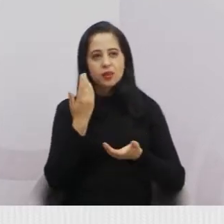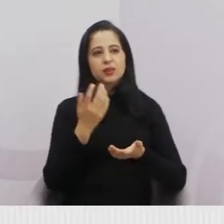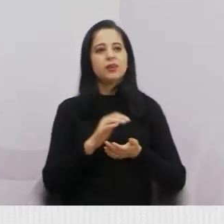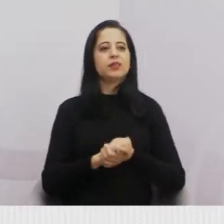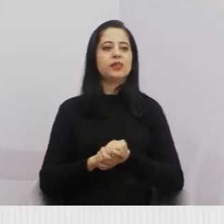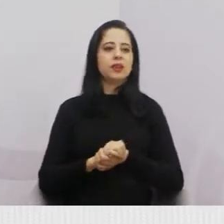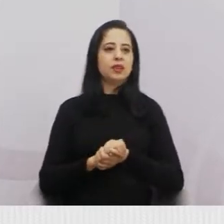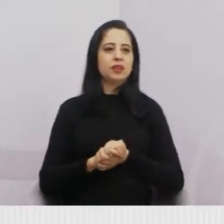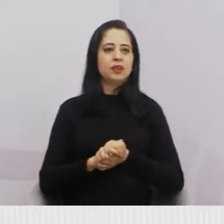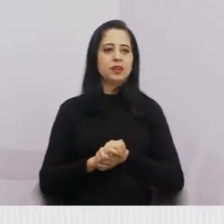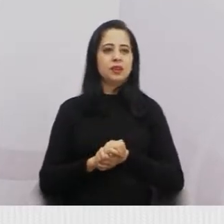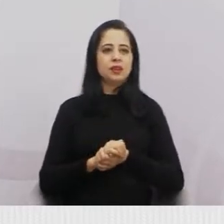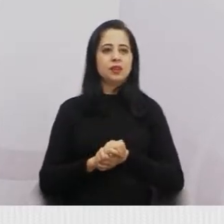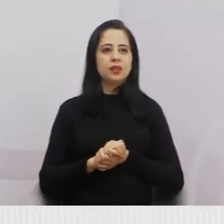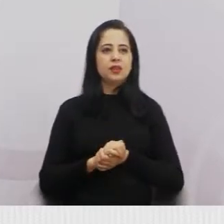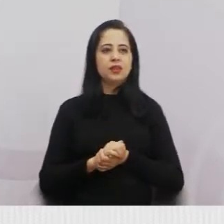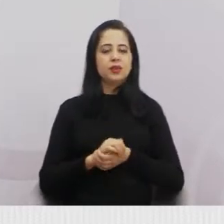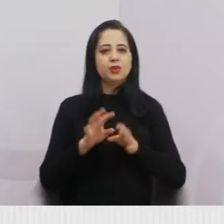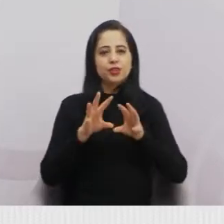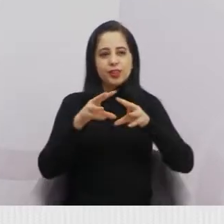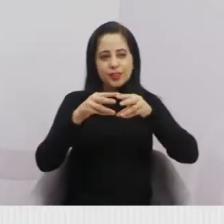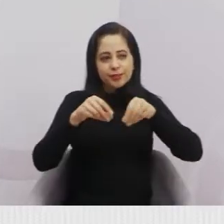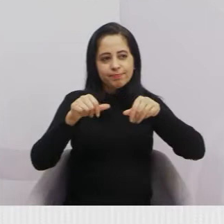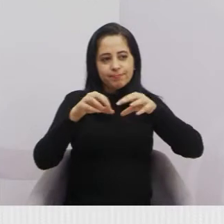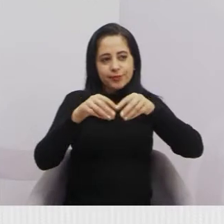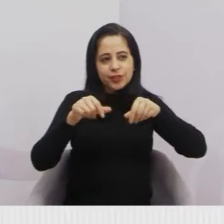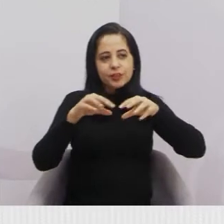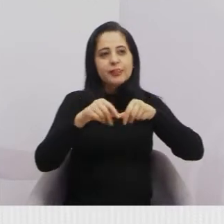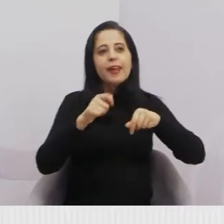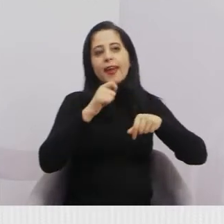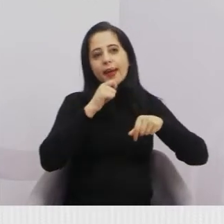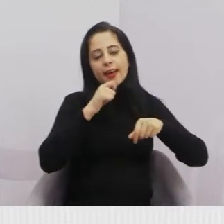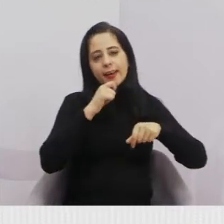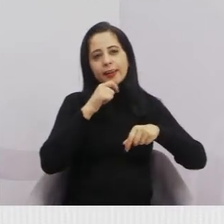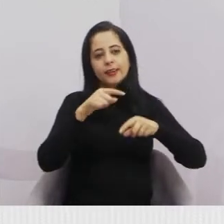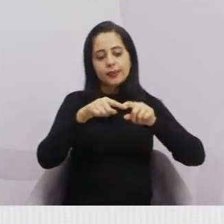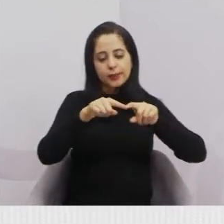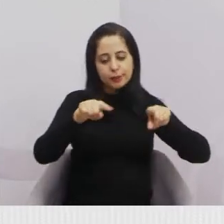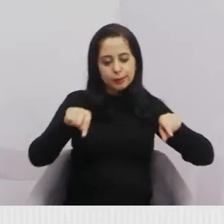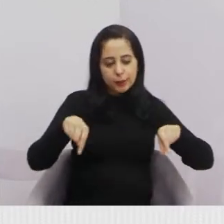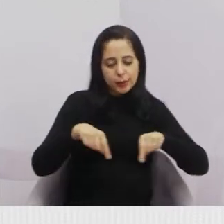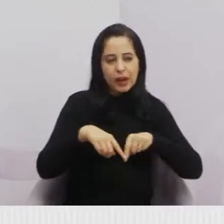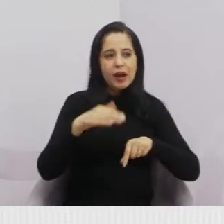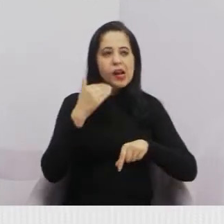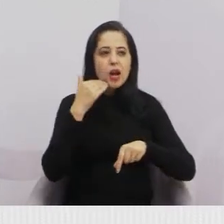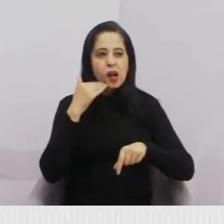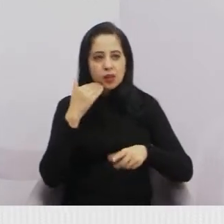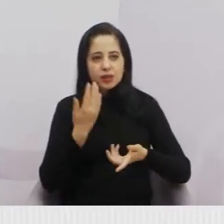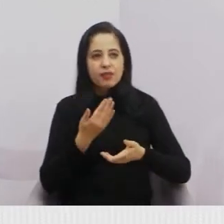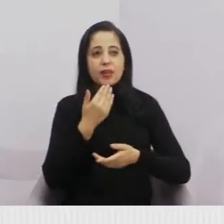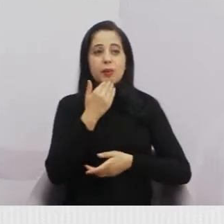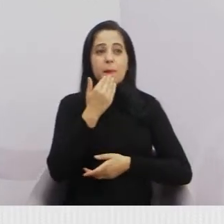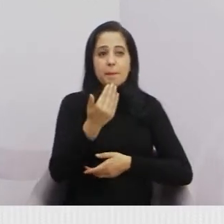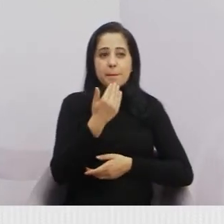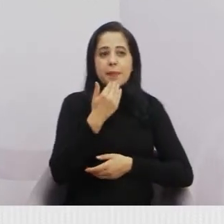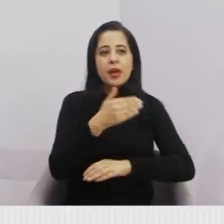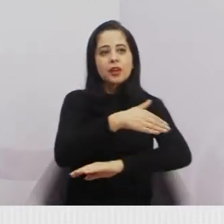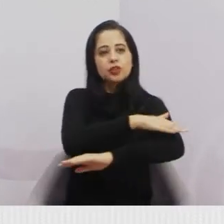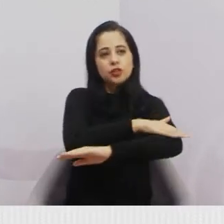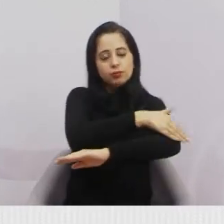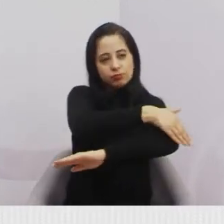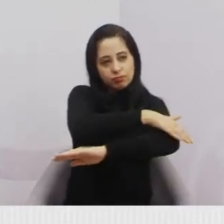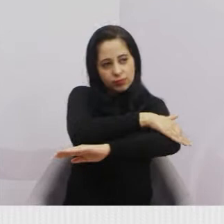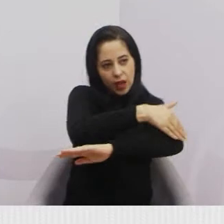estar pavimentada e com isso muito buraco e tudo mais. Então, eles pedem que